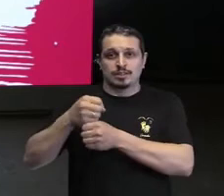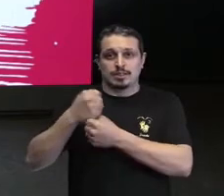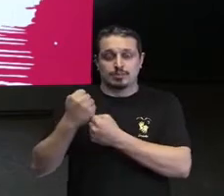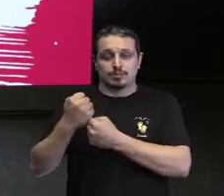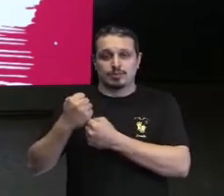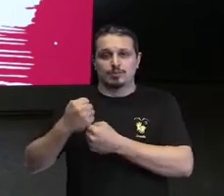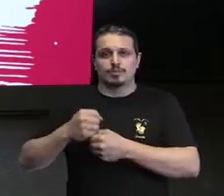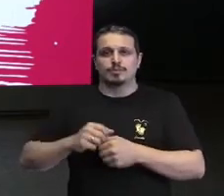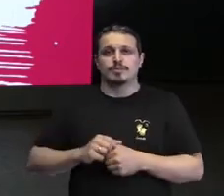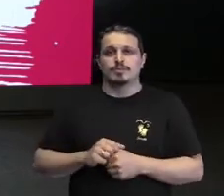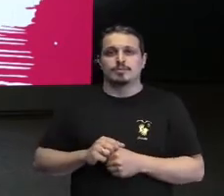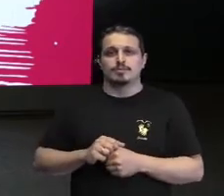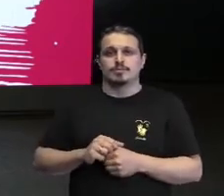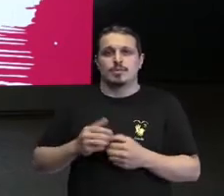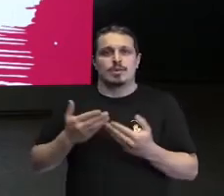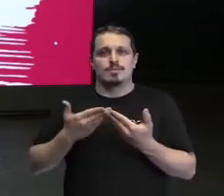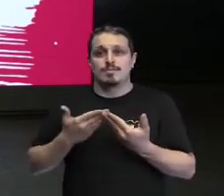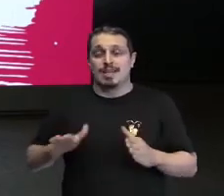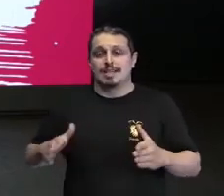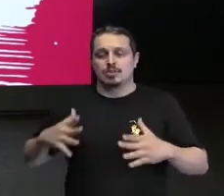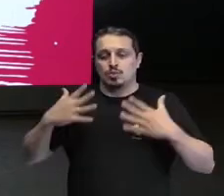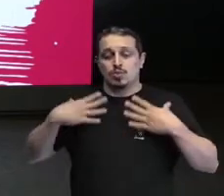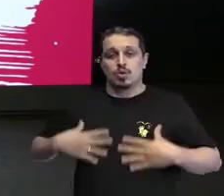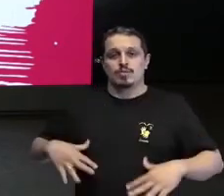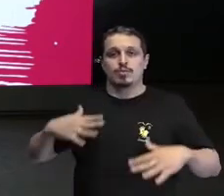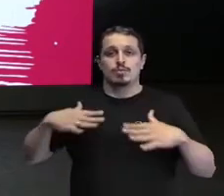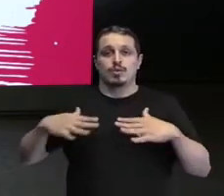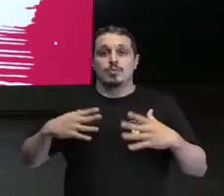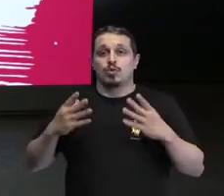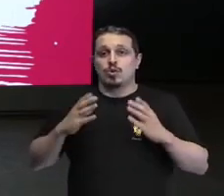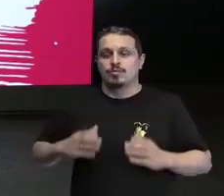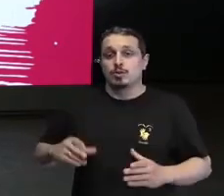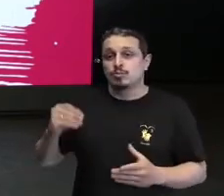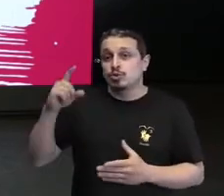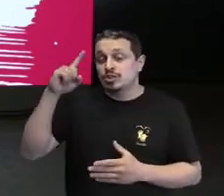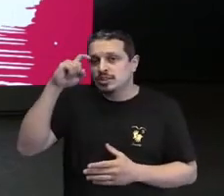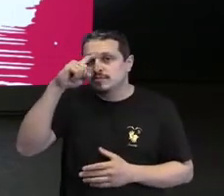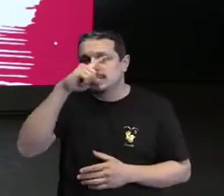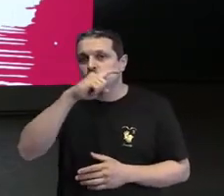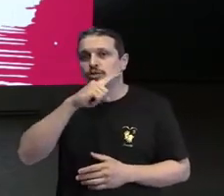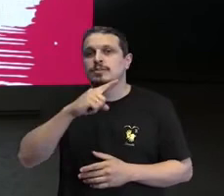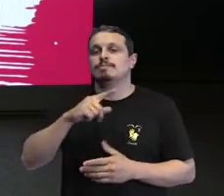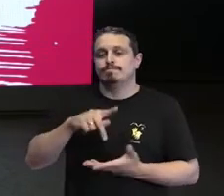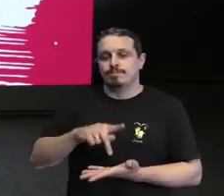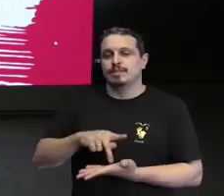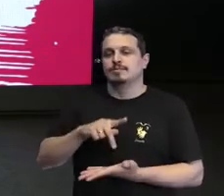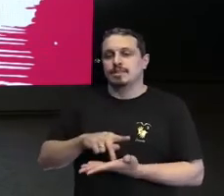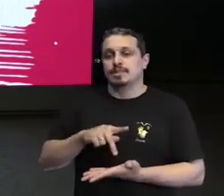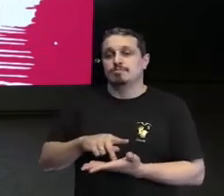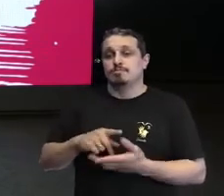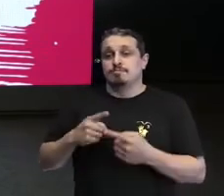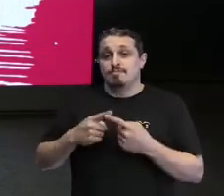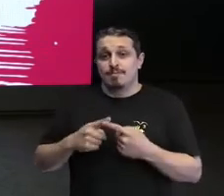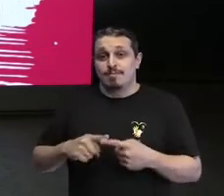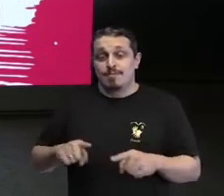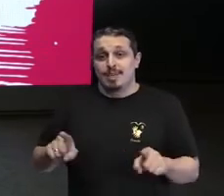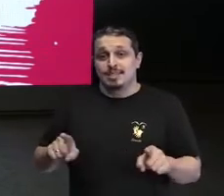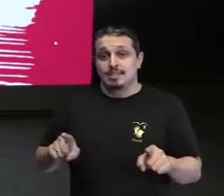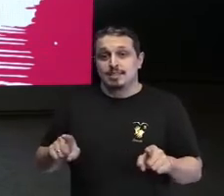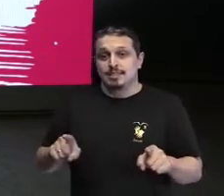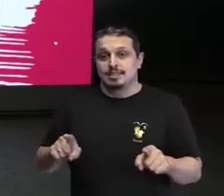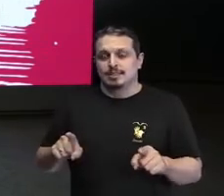E aí, enfim, foi um período super difícil. Foi difícil mesmo. Mas passado esse tempo, esse período de reabilitação.